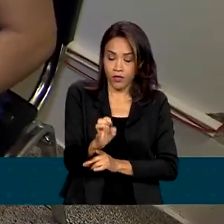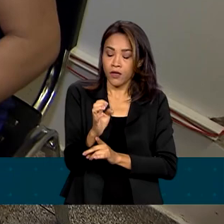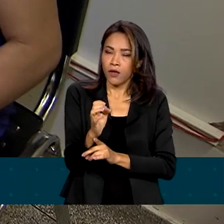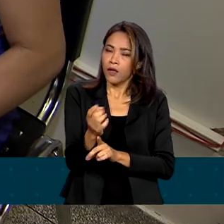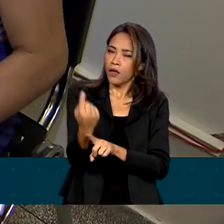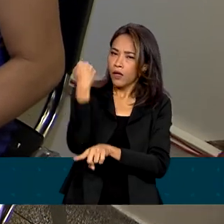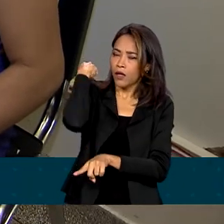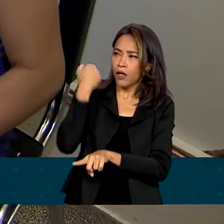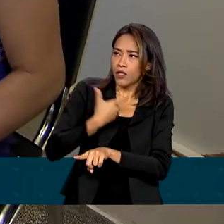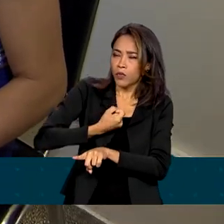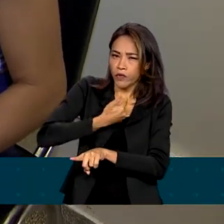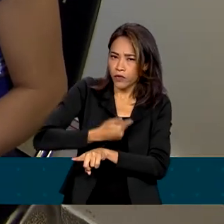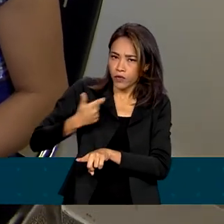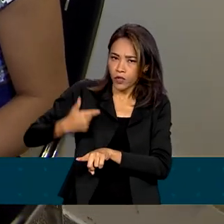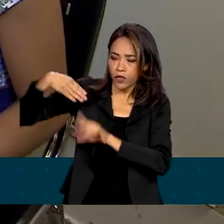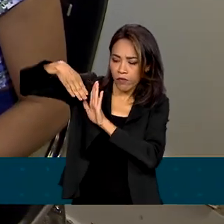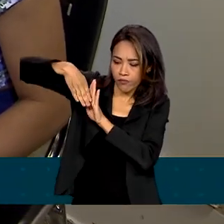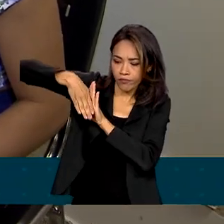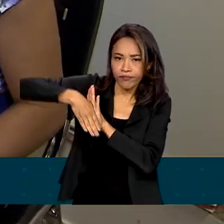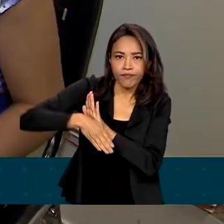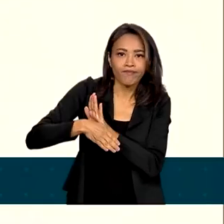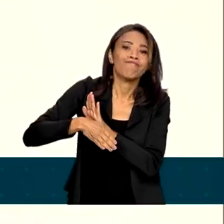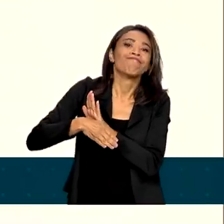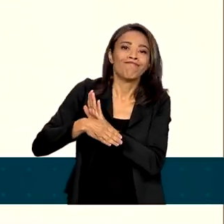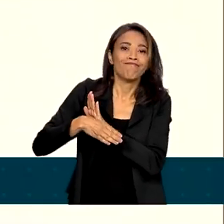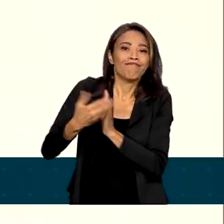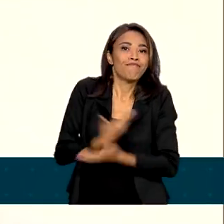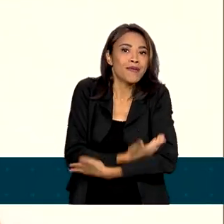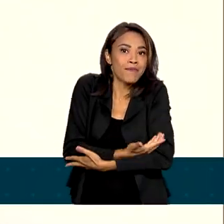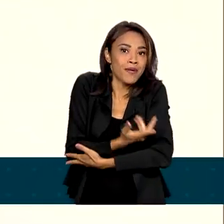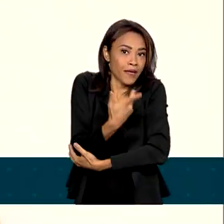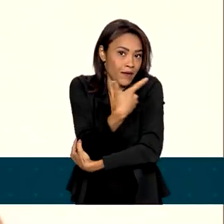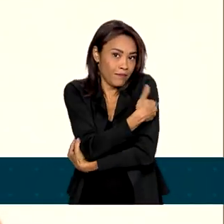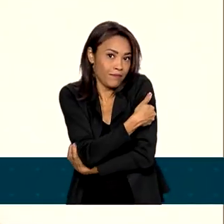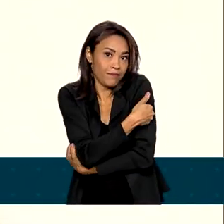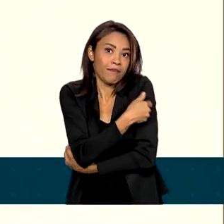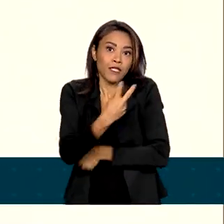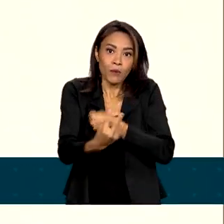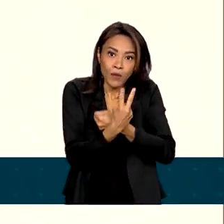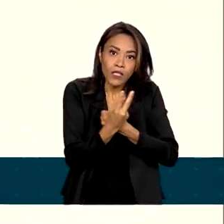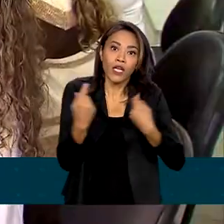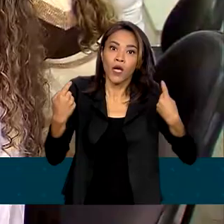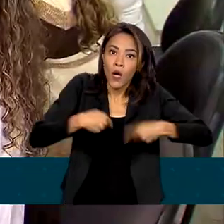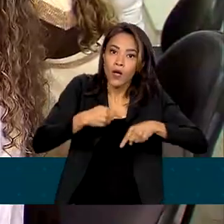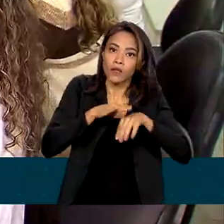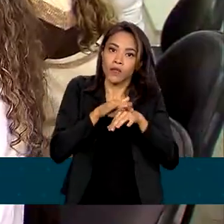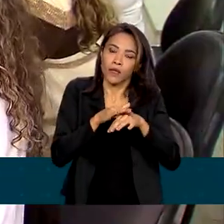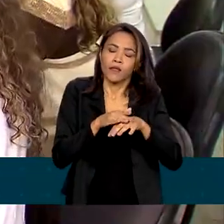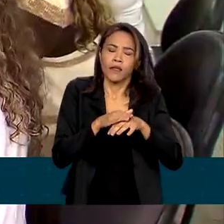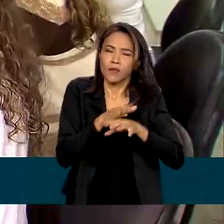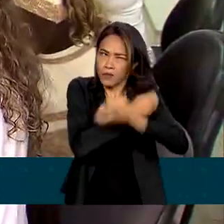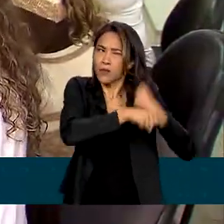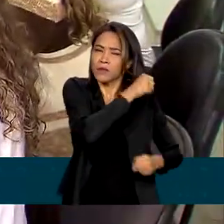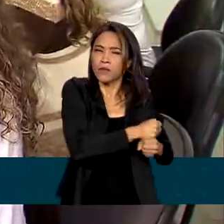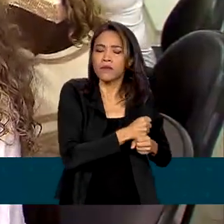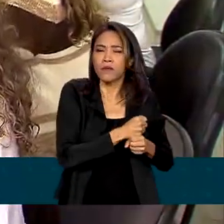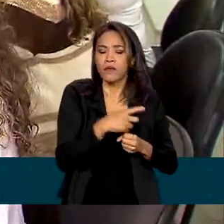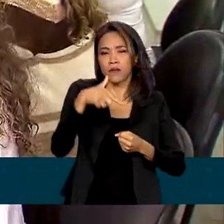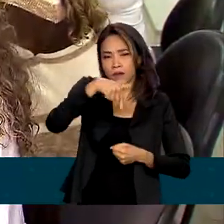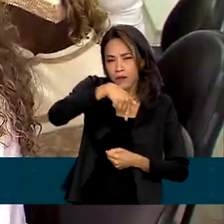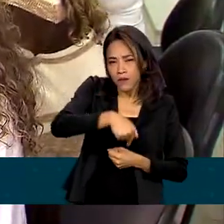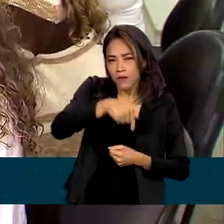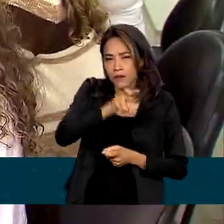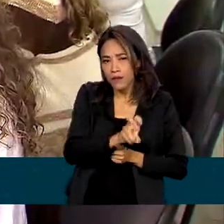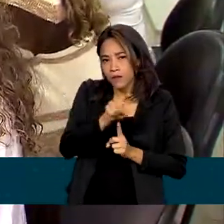no número de bebês imunizados contra a doença e dados revelam que no ano passado apenas 75